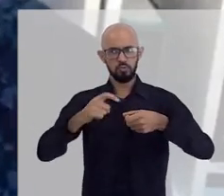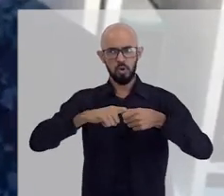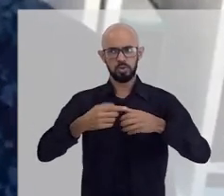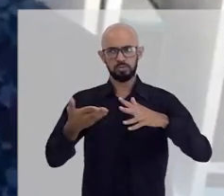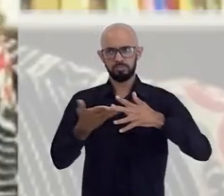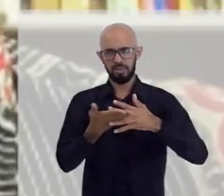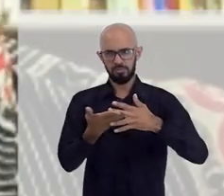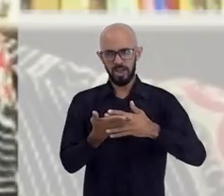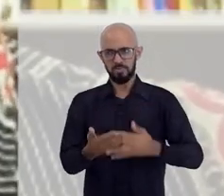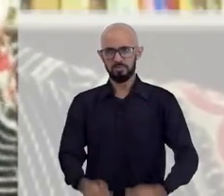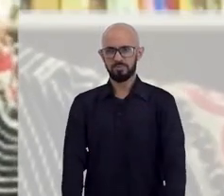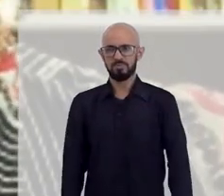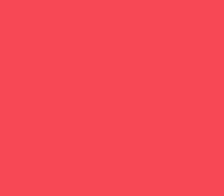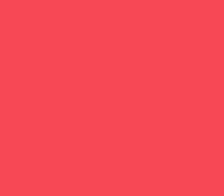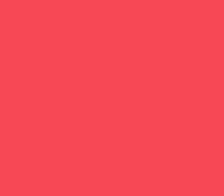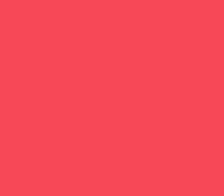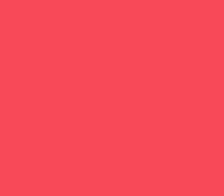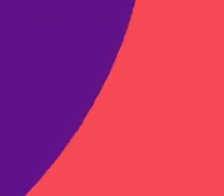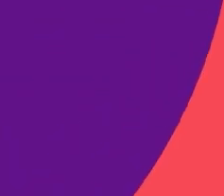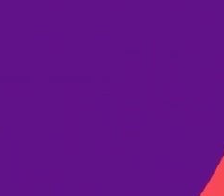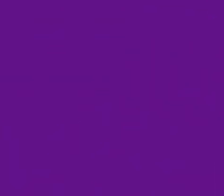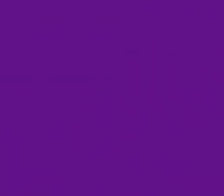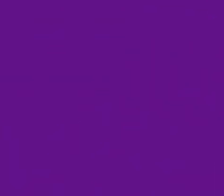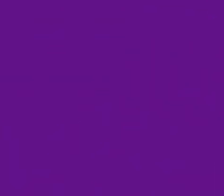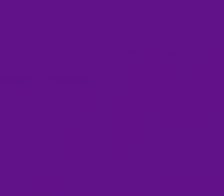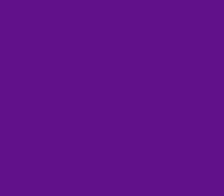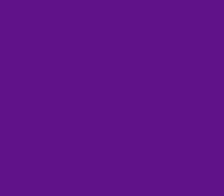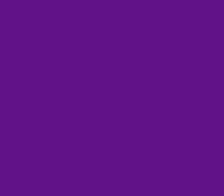temas no próximo bloco. E aí